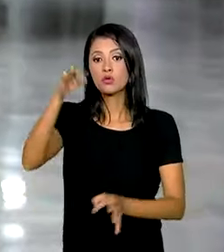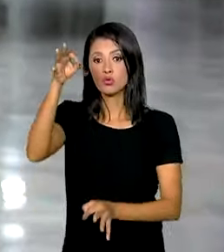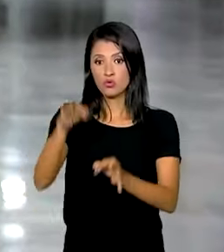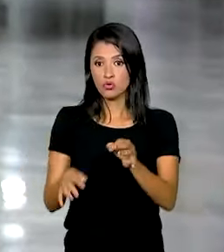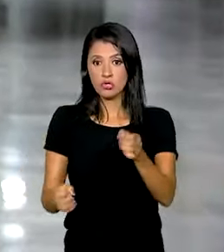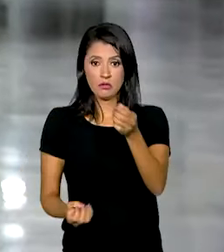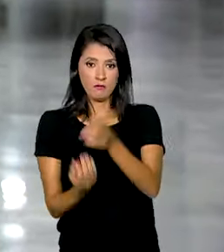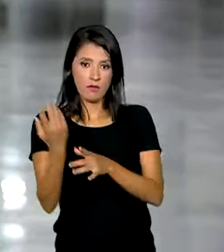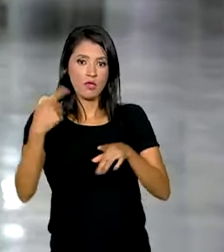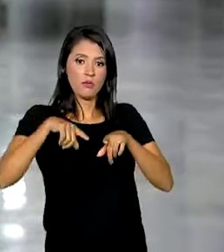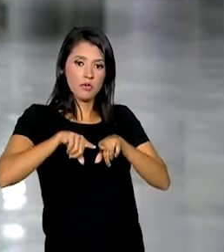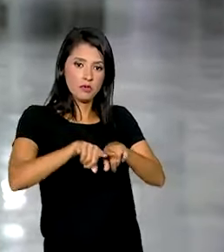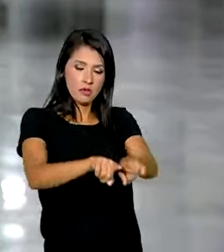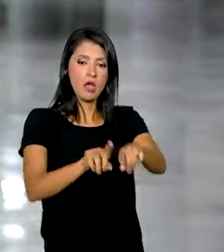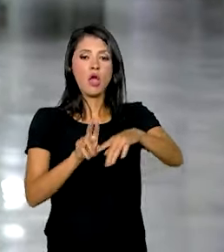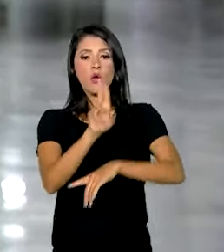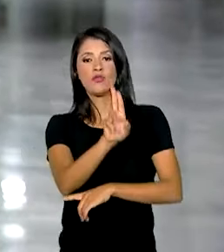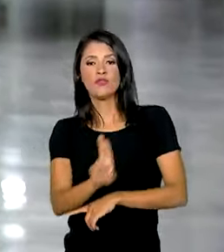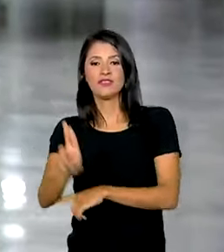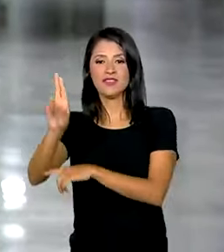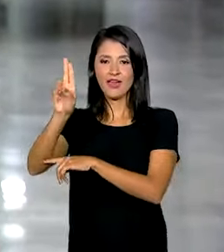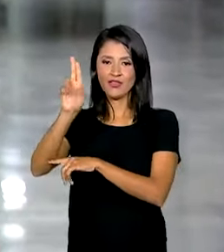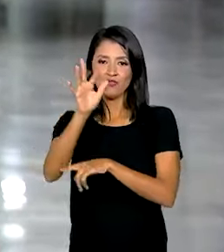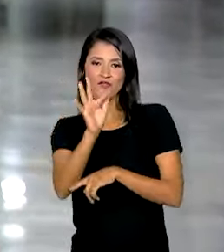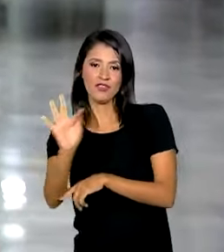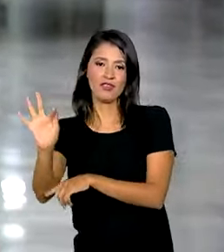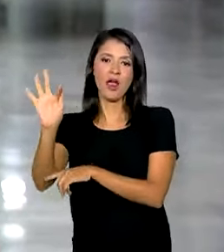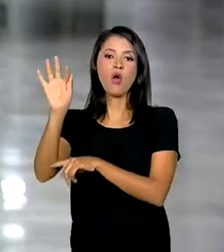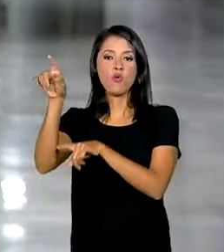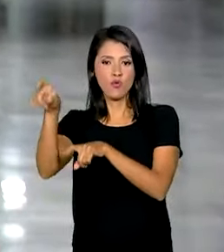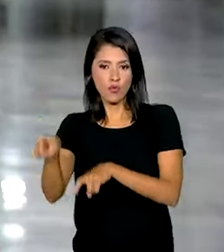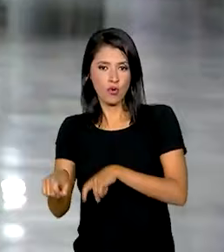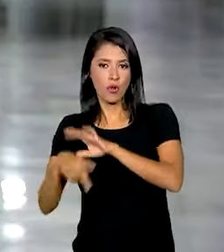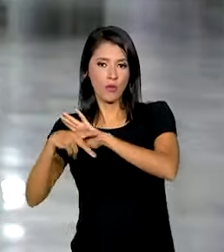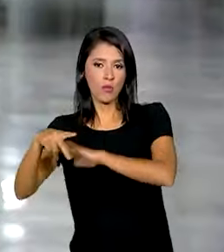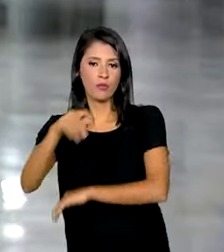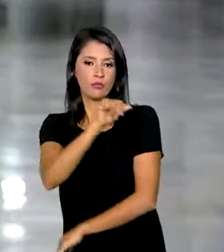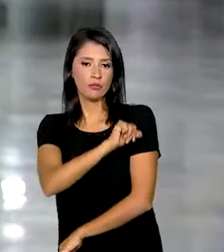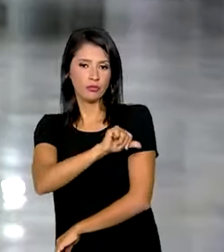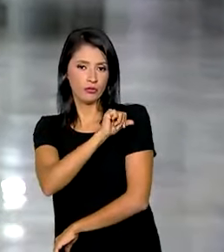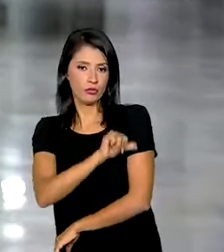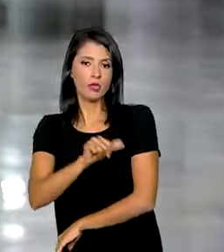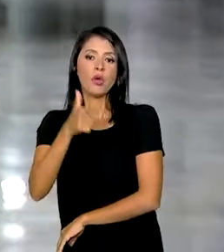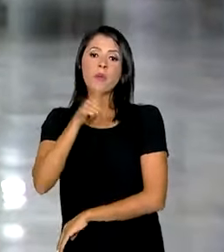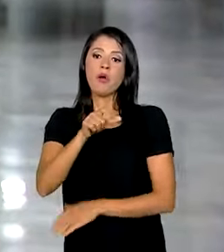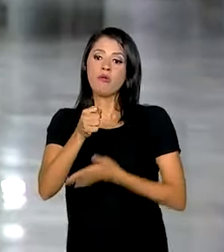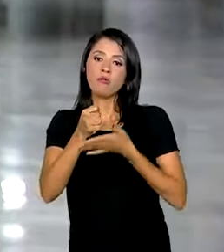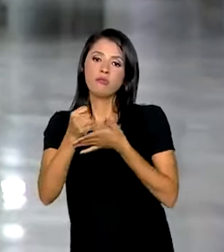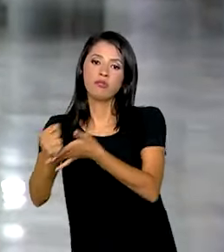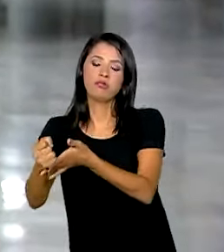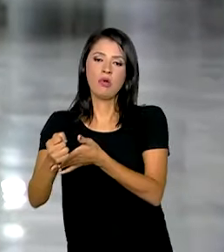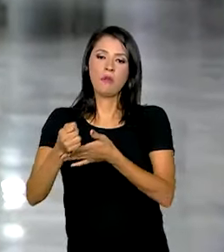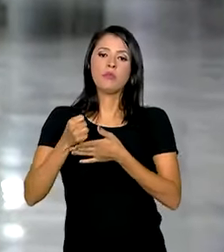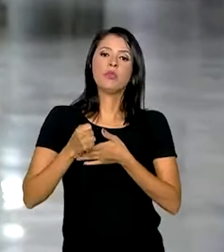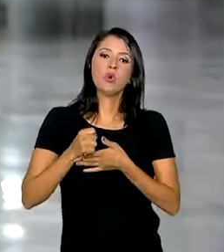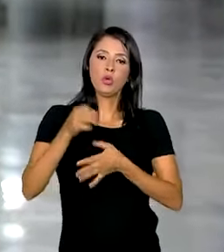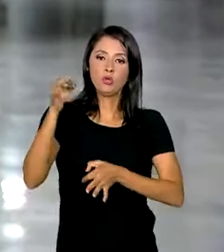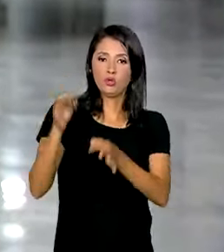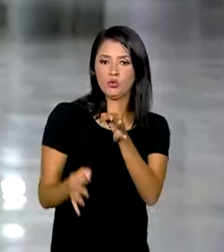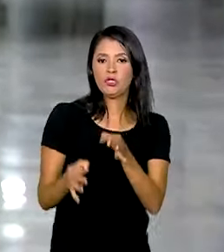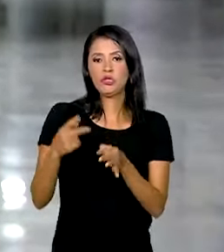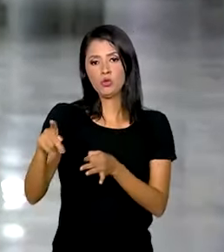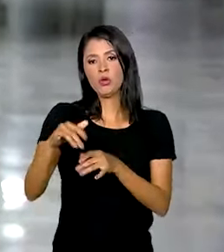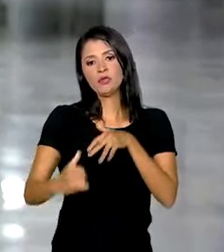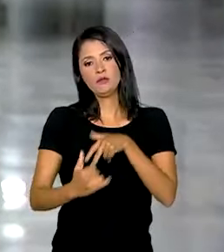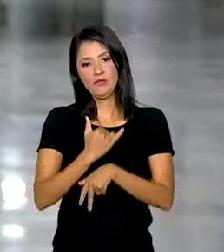parceria com a Universidade Federal Rural do Rio de Janeiro para fornecer apoio jurídico às vítimas das chuvas. Eu